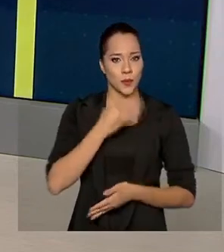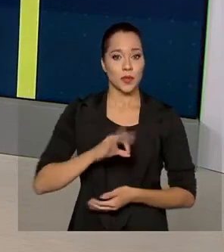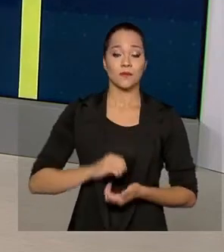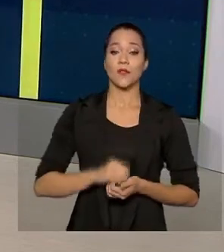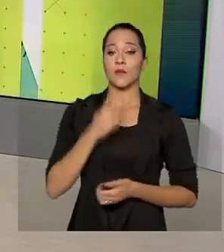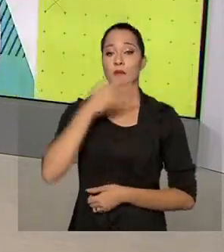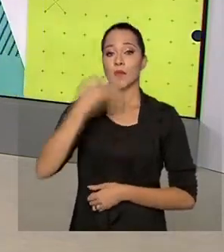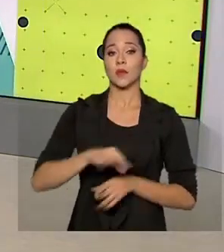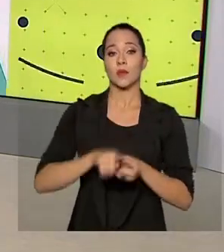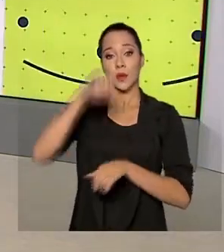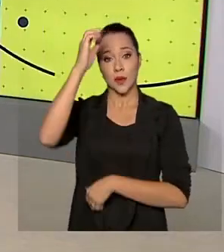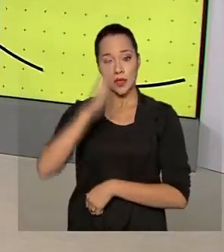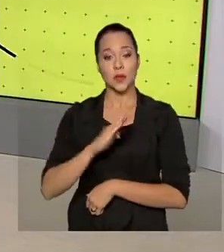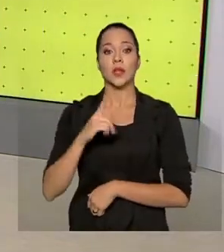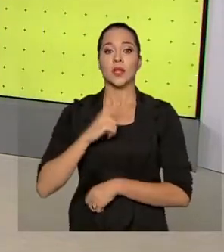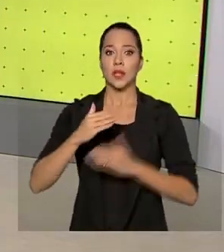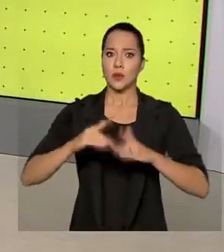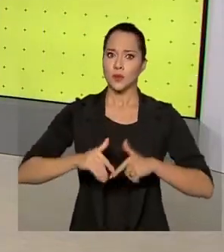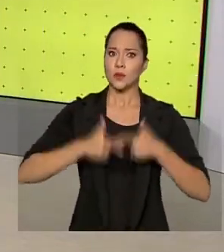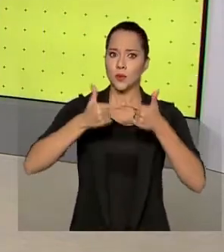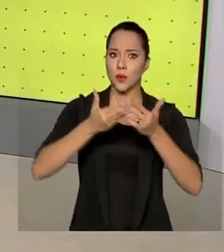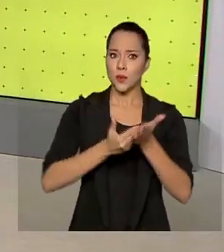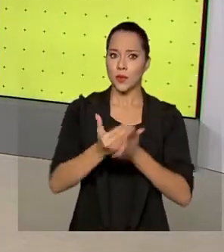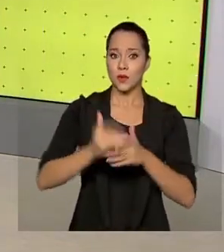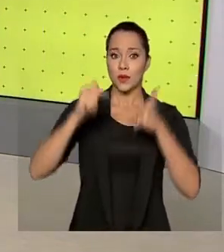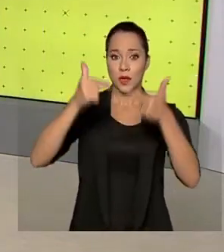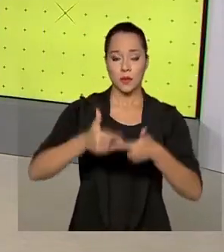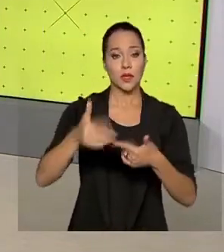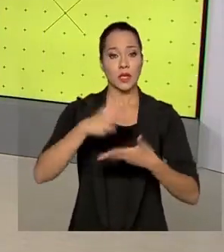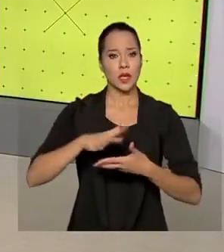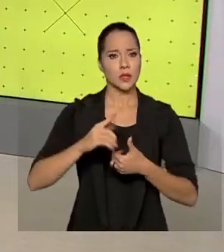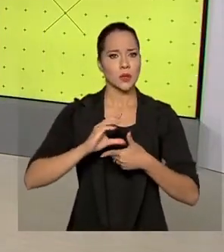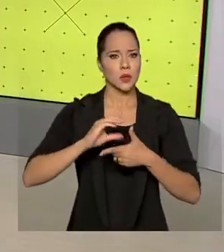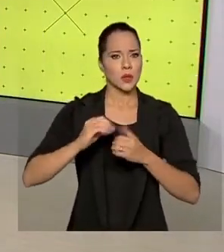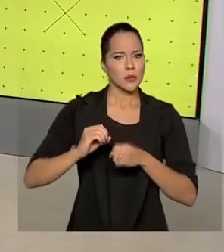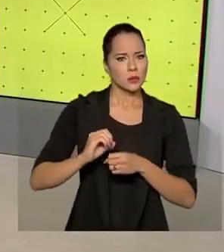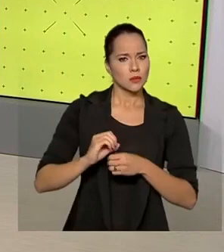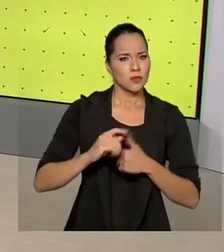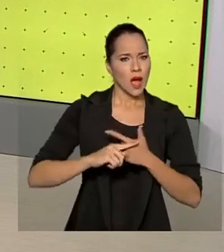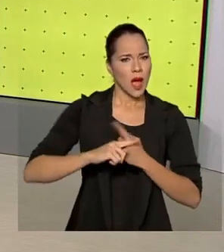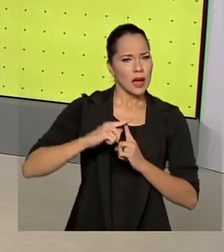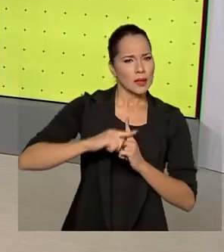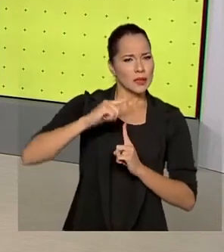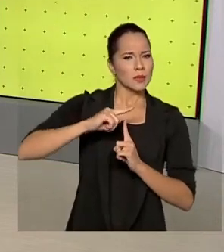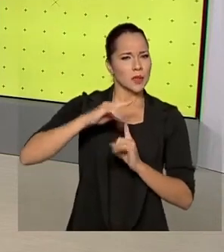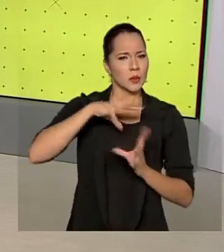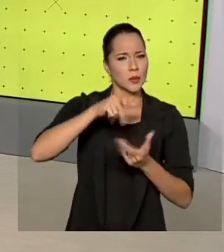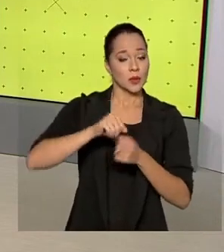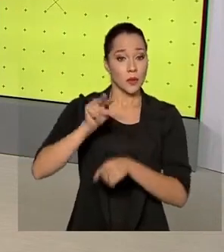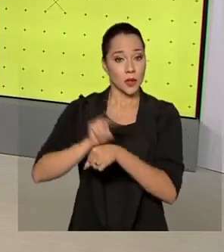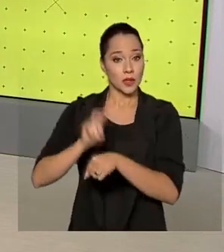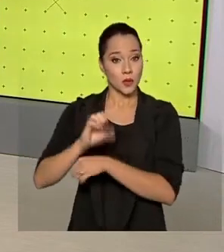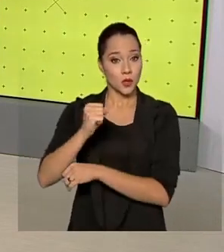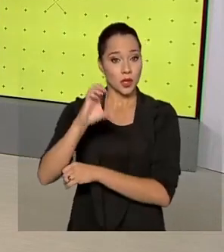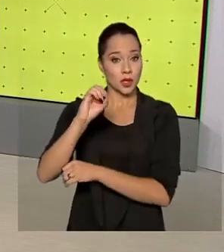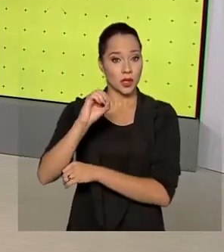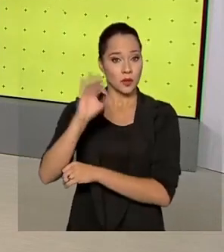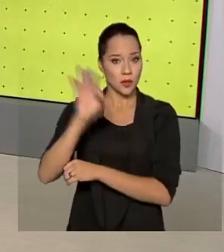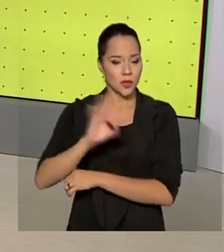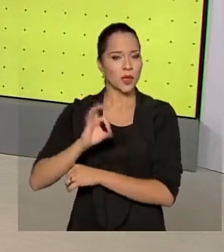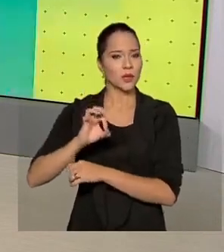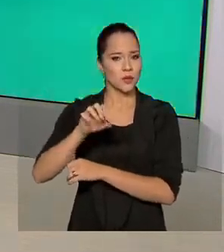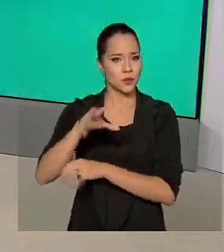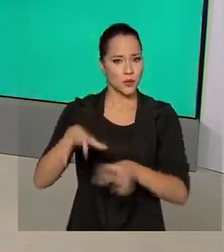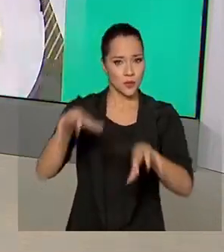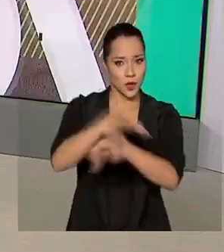Afirmou ainda que o Brasil está na vanguarda do enfrentamento do aquecimento global, inclusive na conservação de 80% do bioma Amazônia.